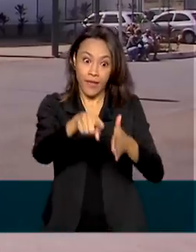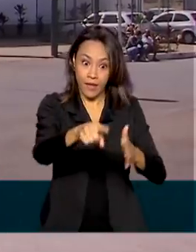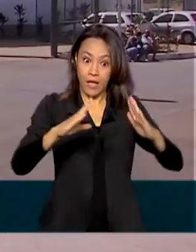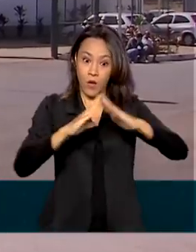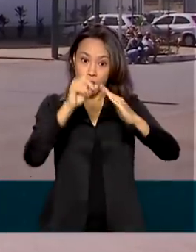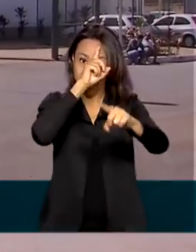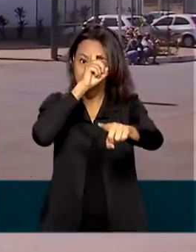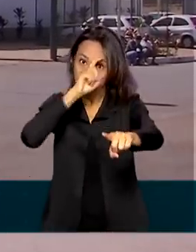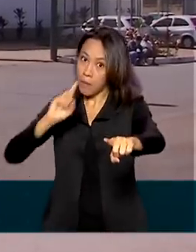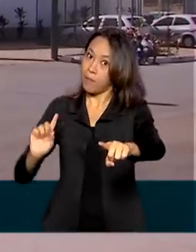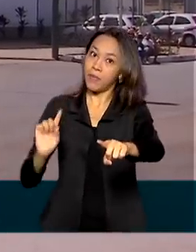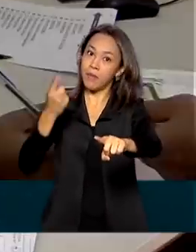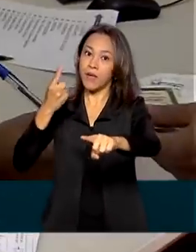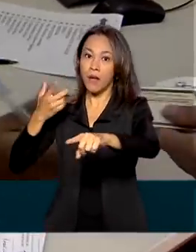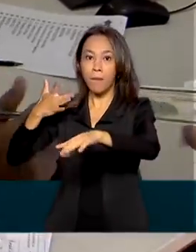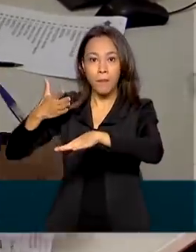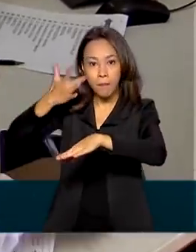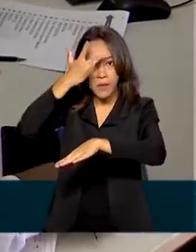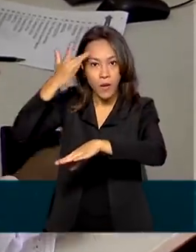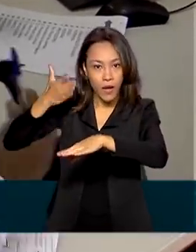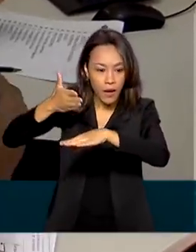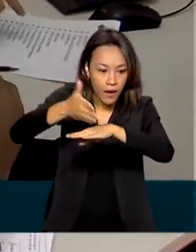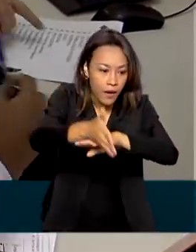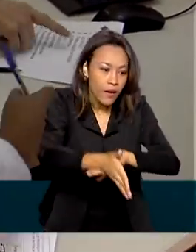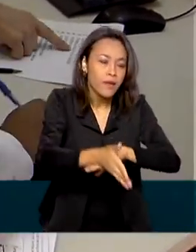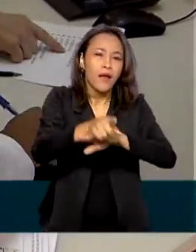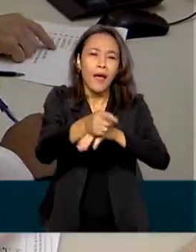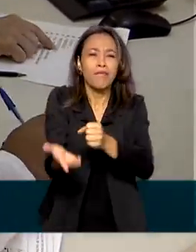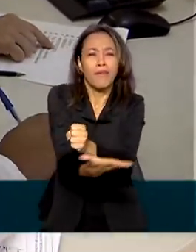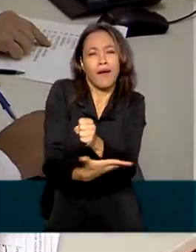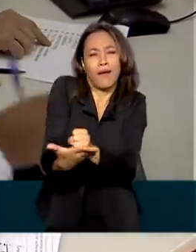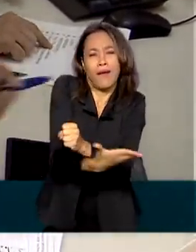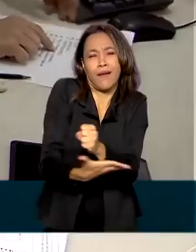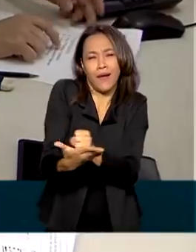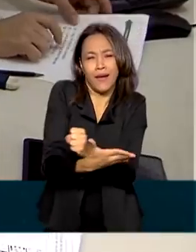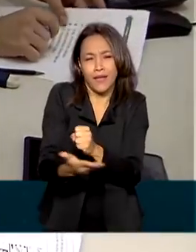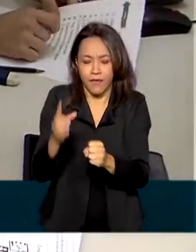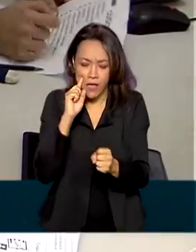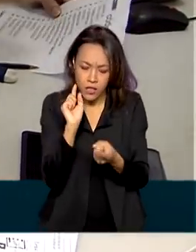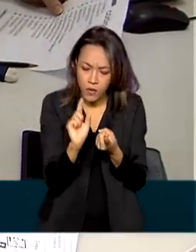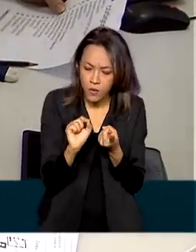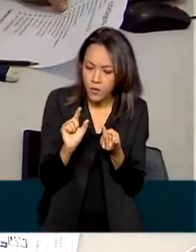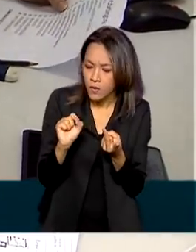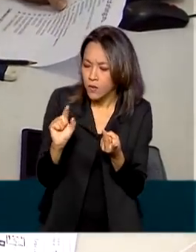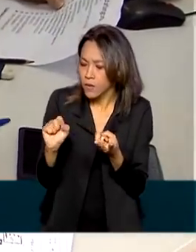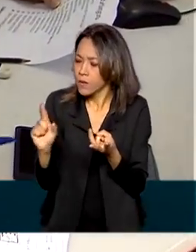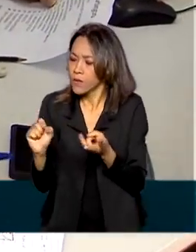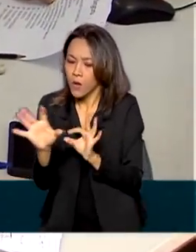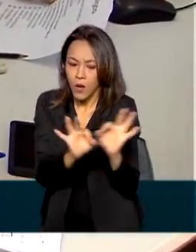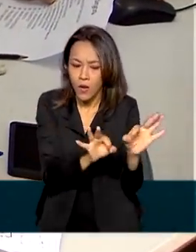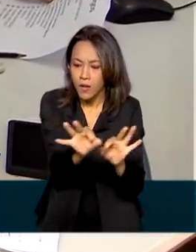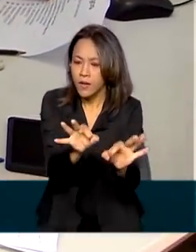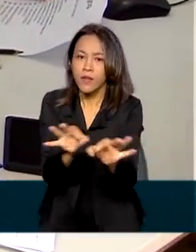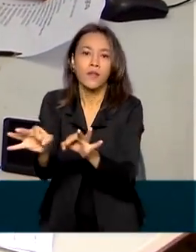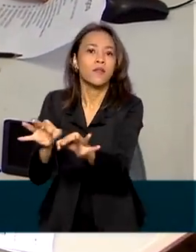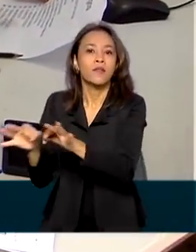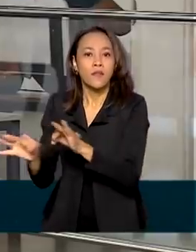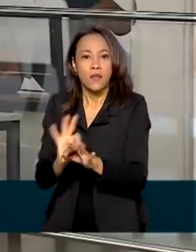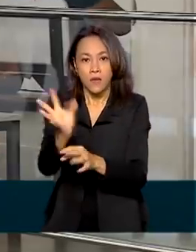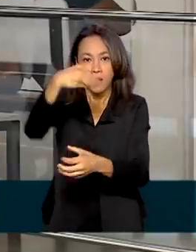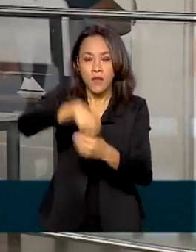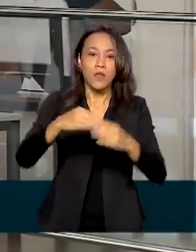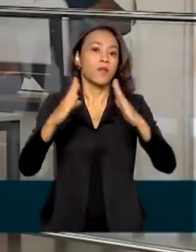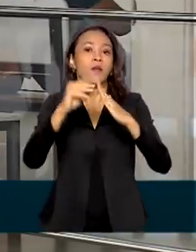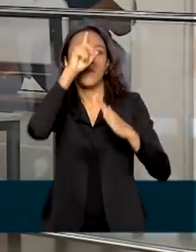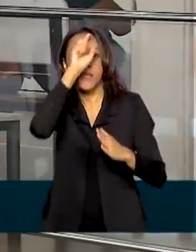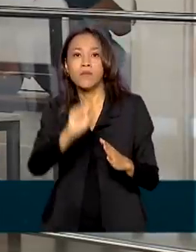para o Sistema Único de Saúde, a atenção primária funciona como um filtro, organizando o fluxo dos serviços nas redes de saúde,